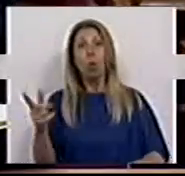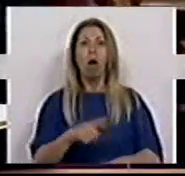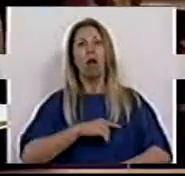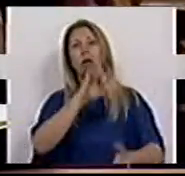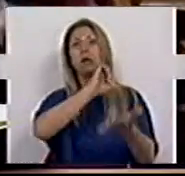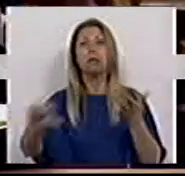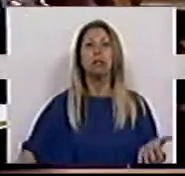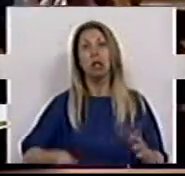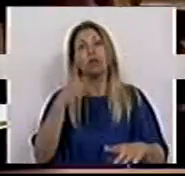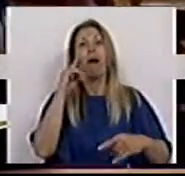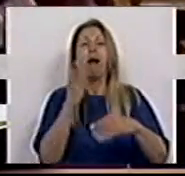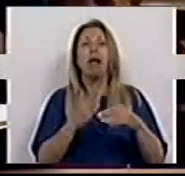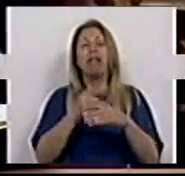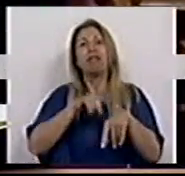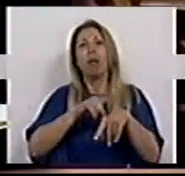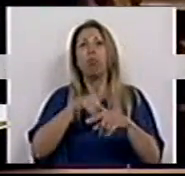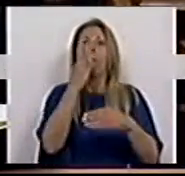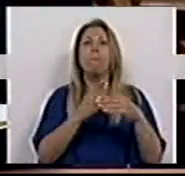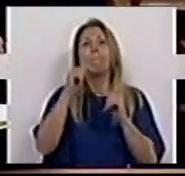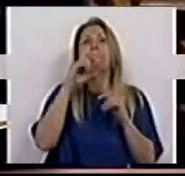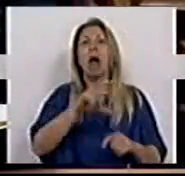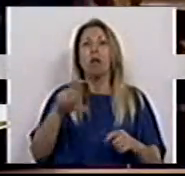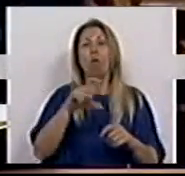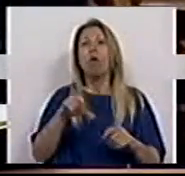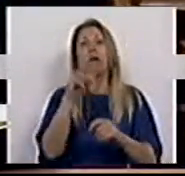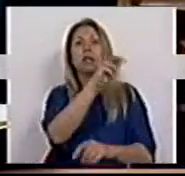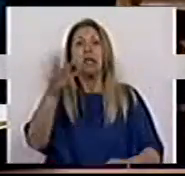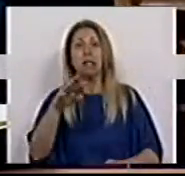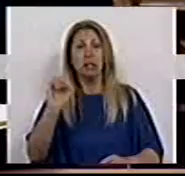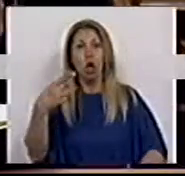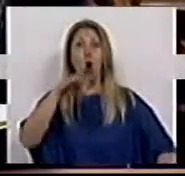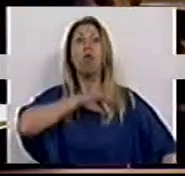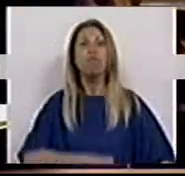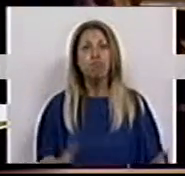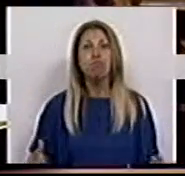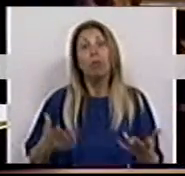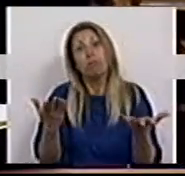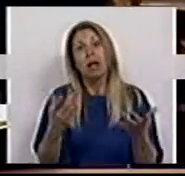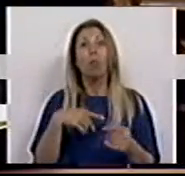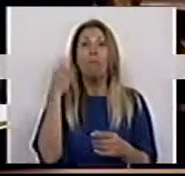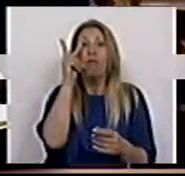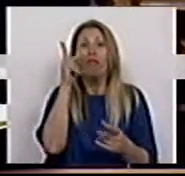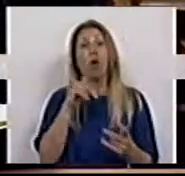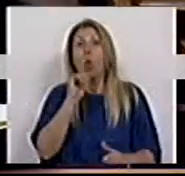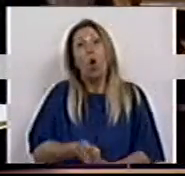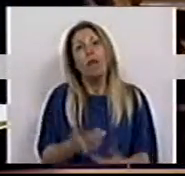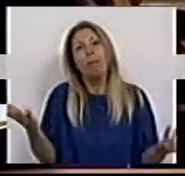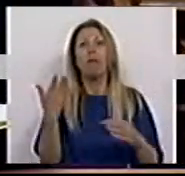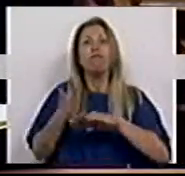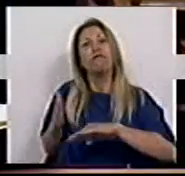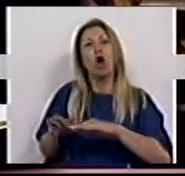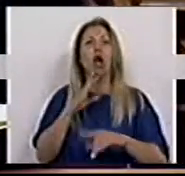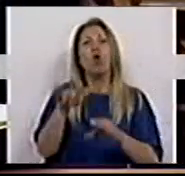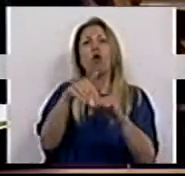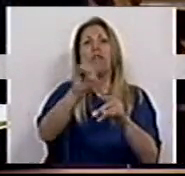euros, mesmo declarando que isso não é suficiente para sobreviver e por isso são considerados subempregados, mas estão fora das estatísticas do desemprego. São os